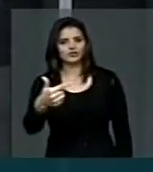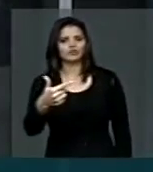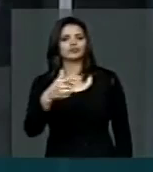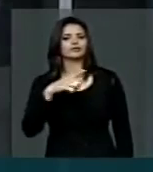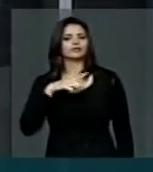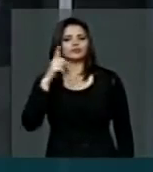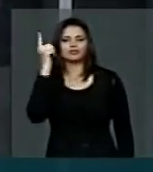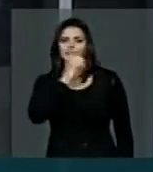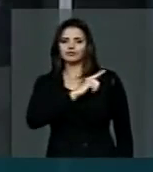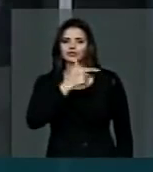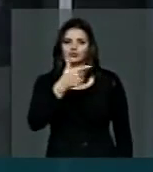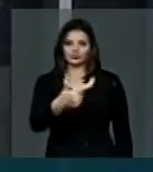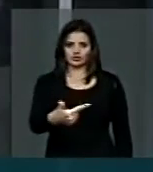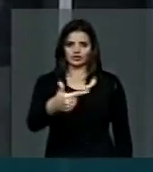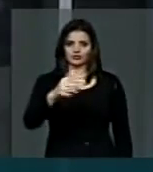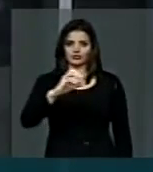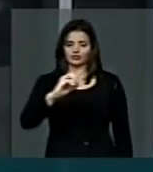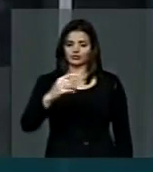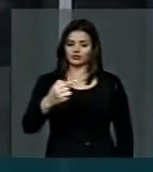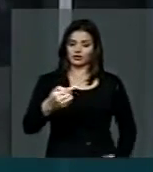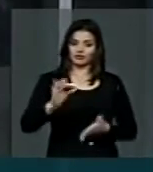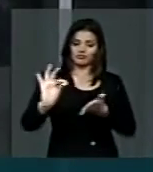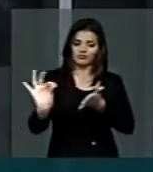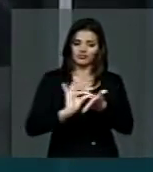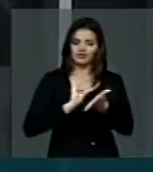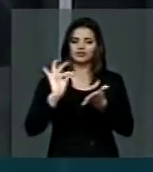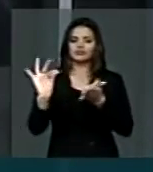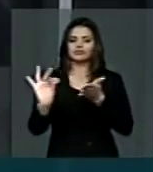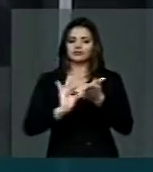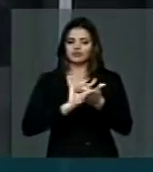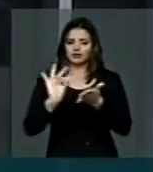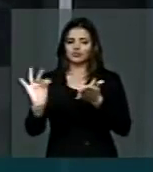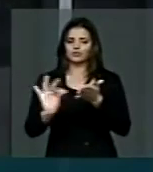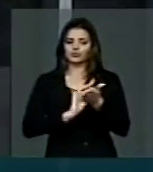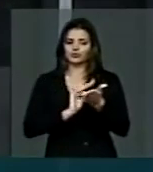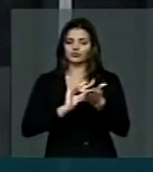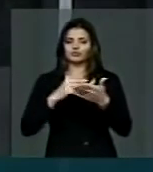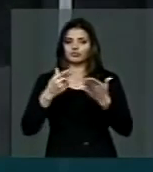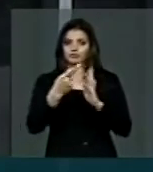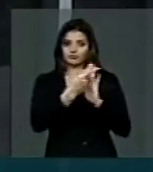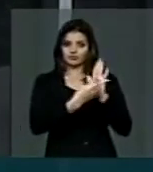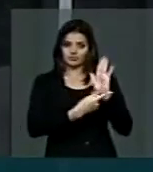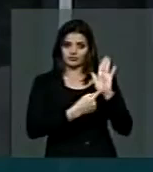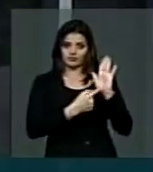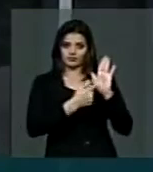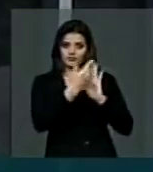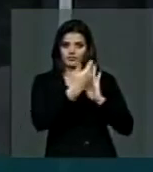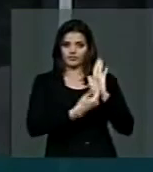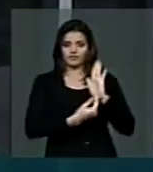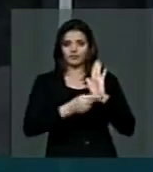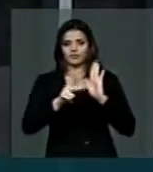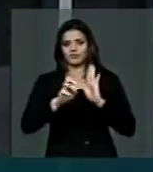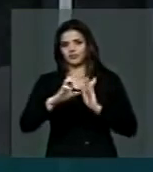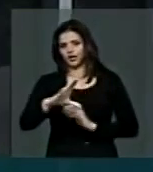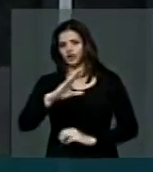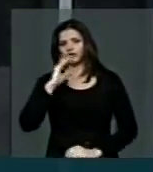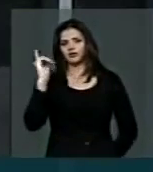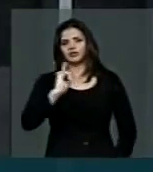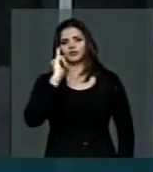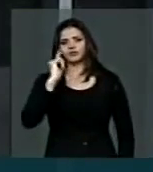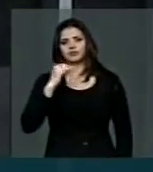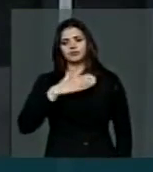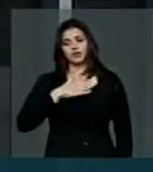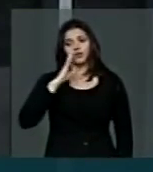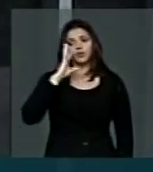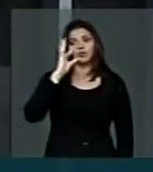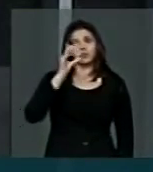obtivemos 207 assinaturas cuja PEC é de suma importância no meu